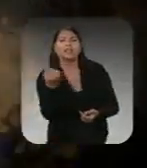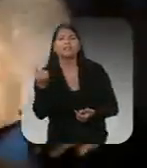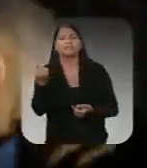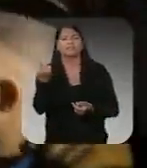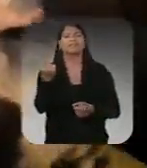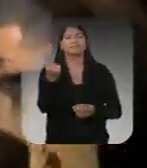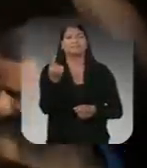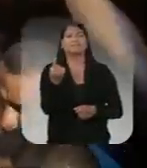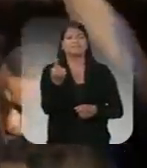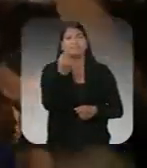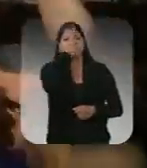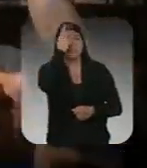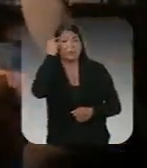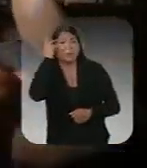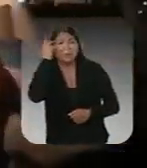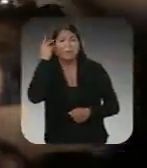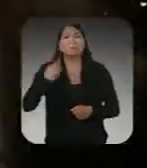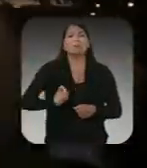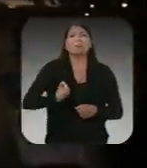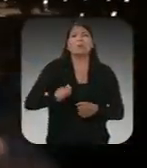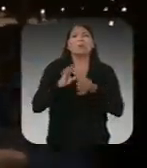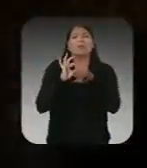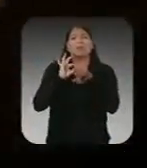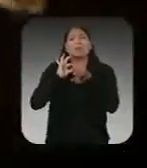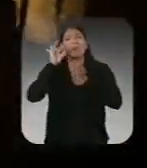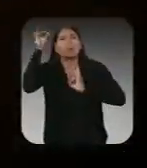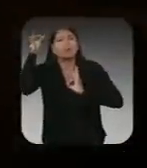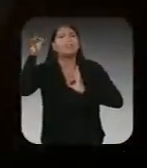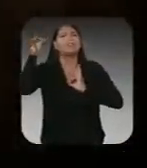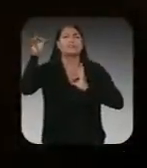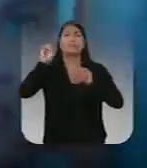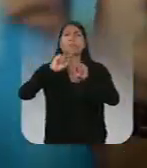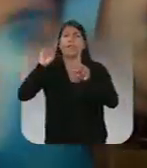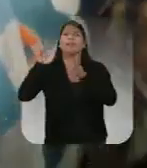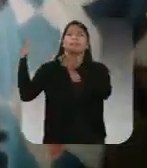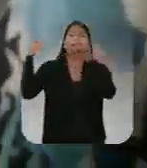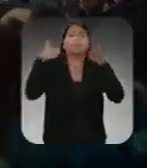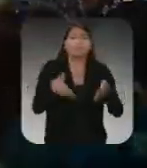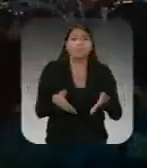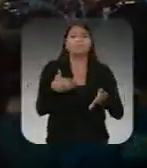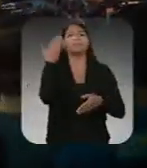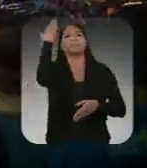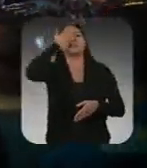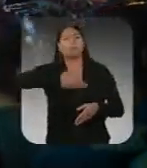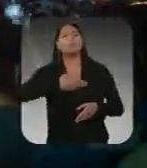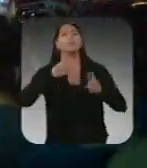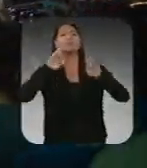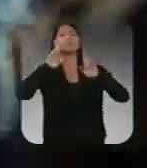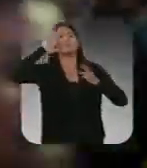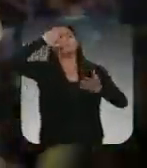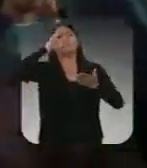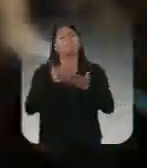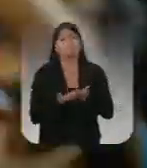De gente que veio de longe e que veio aqui demonstrar sua confiança